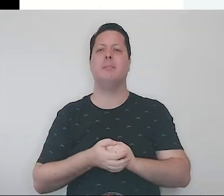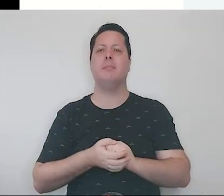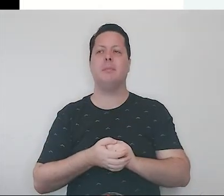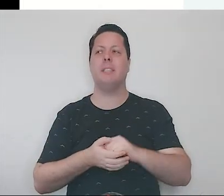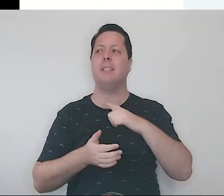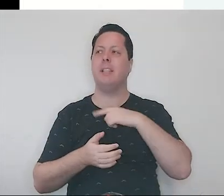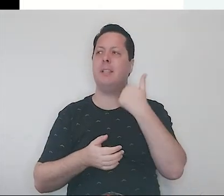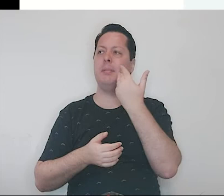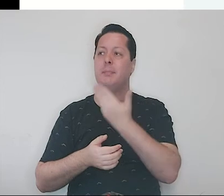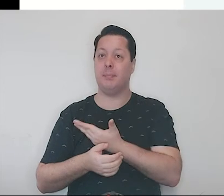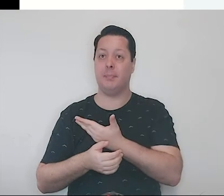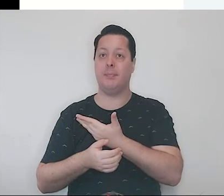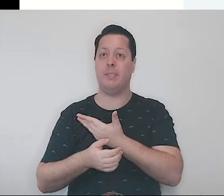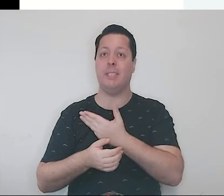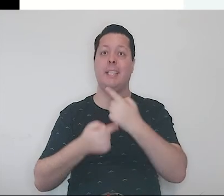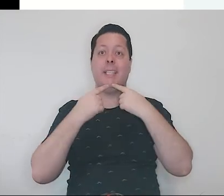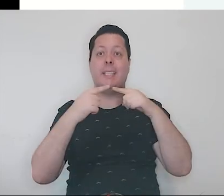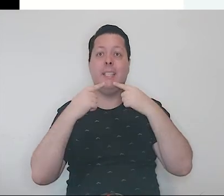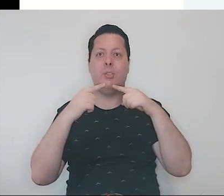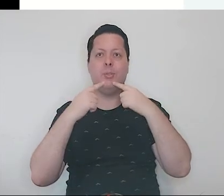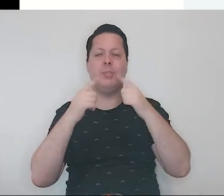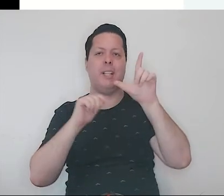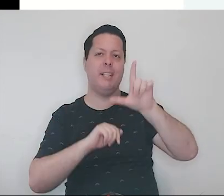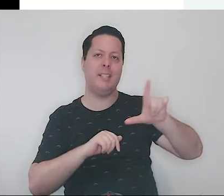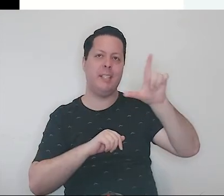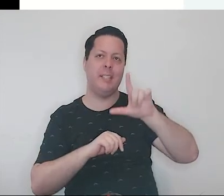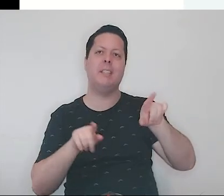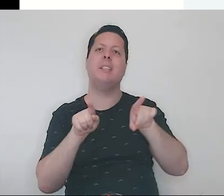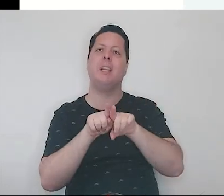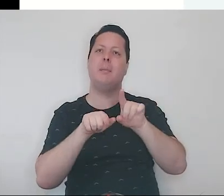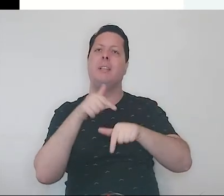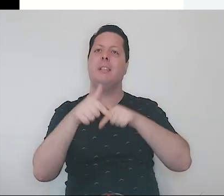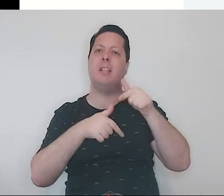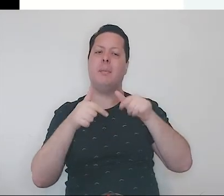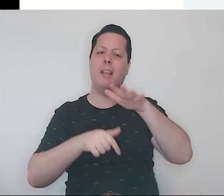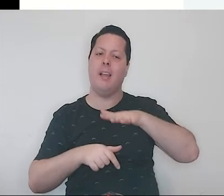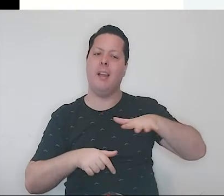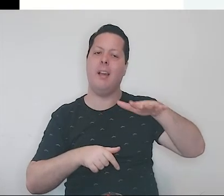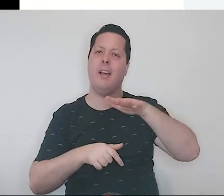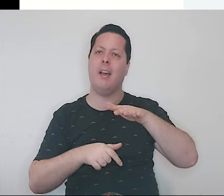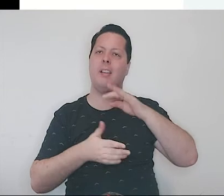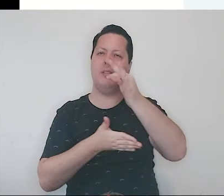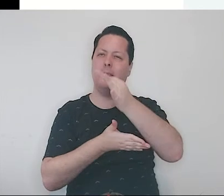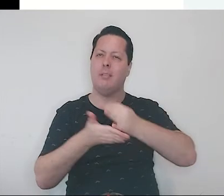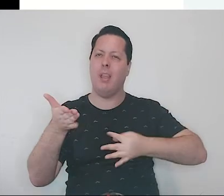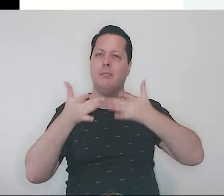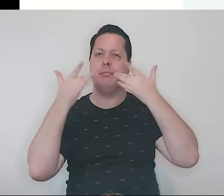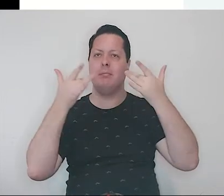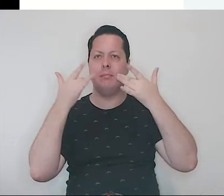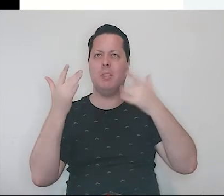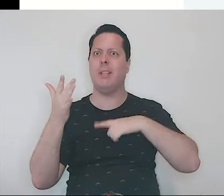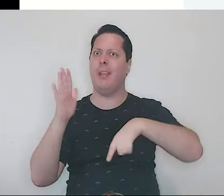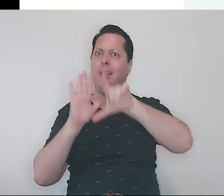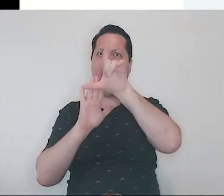Hakucho Masamune, crítico-literário, romancista e também dramaturgo. E a